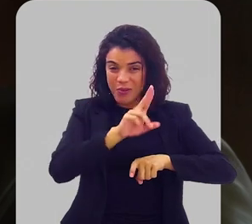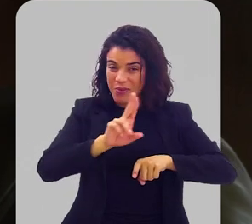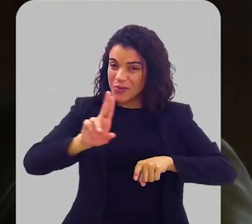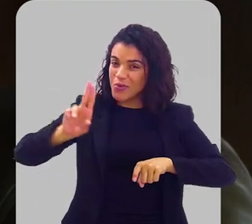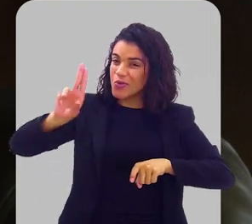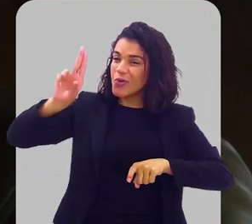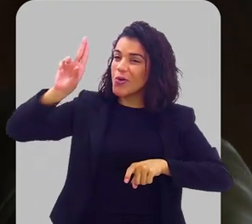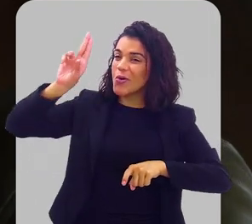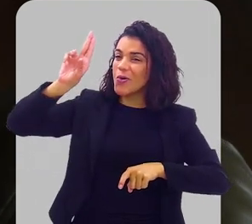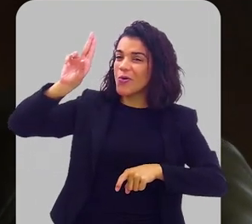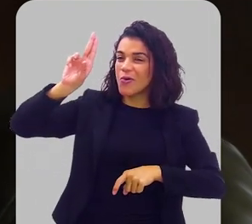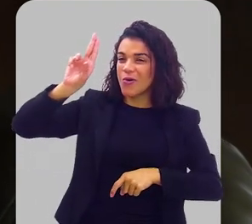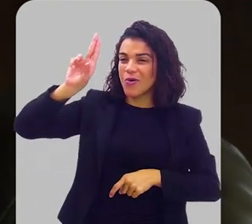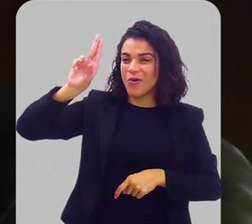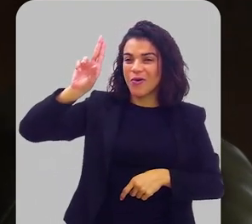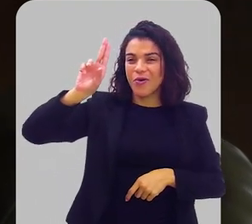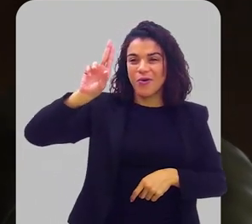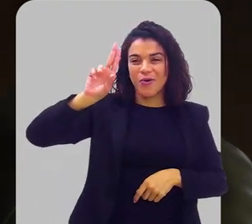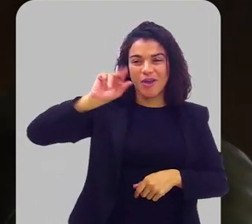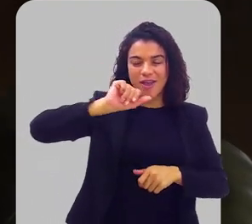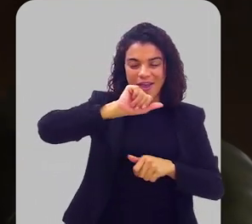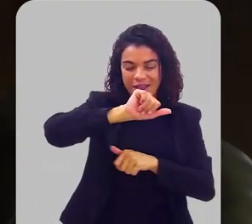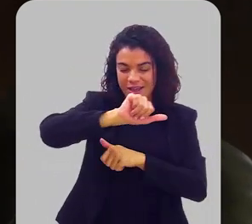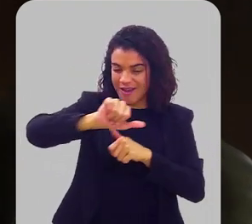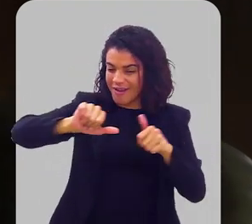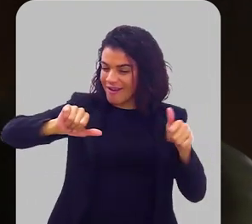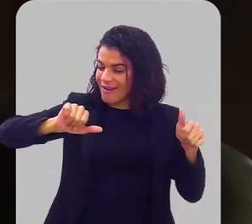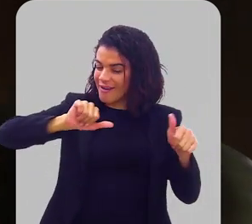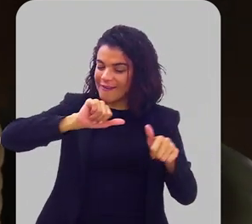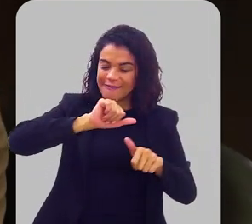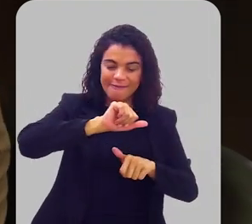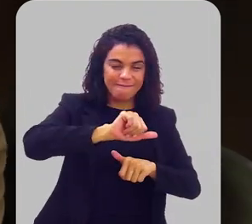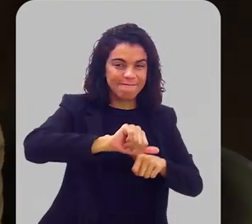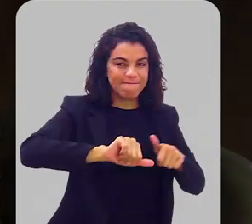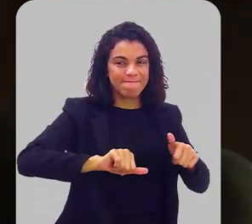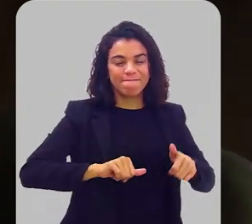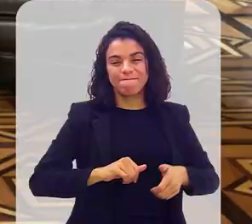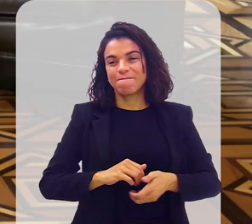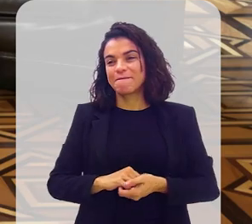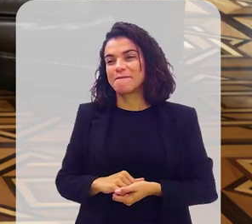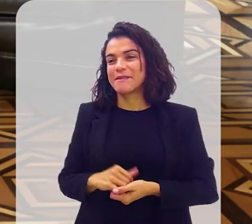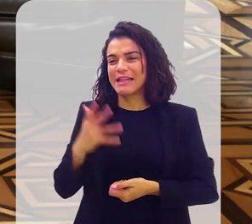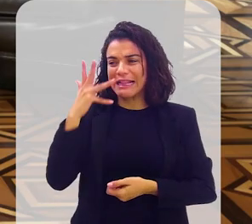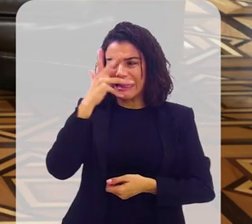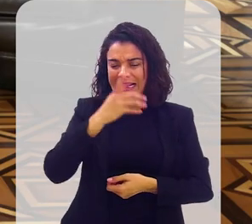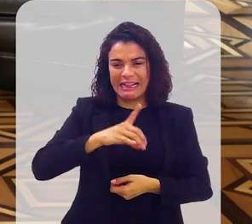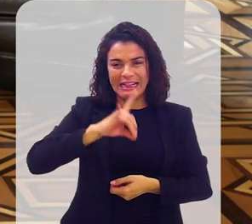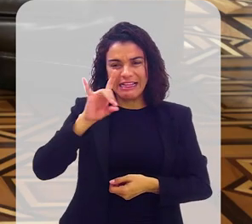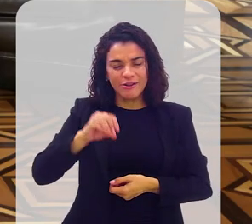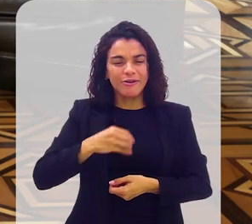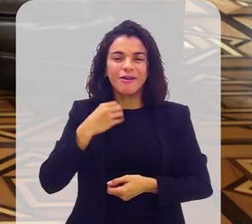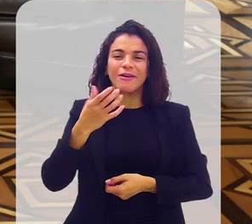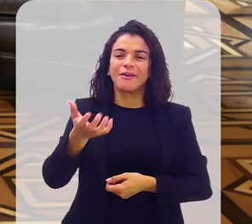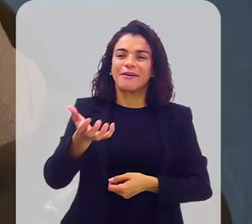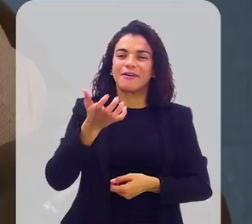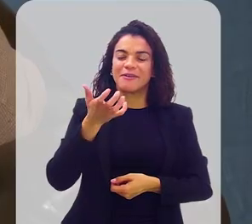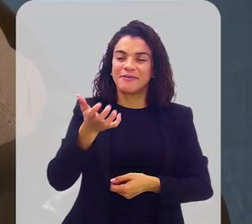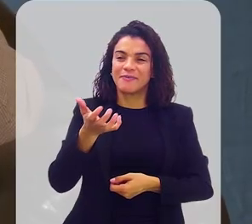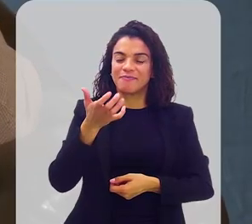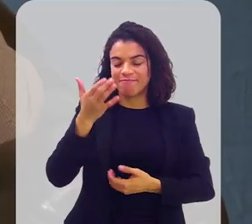mutável é. Meu Deus, coisa linda. Eu quero